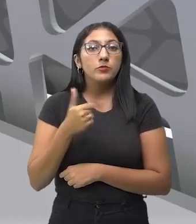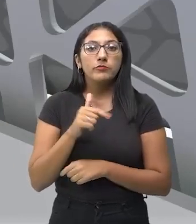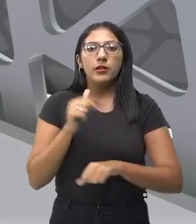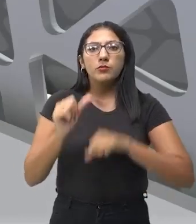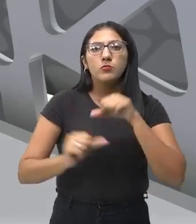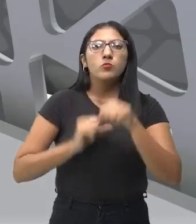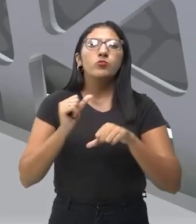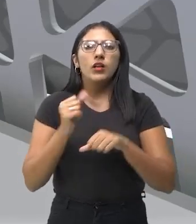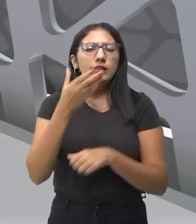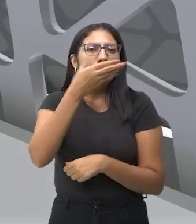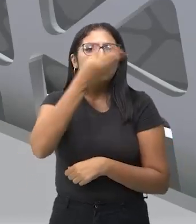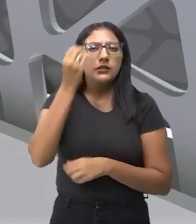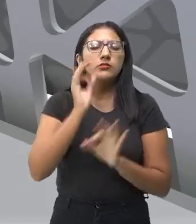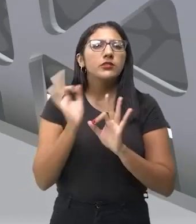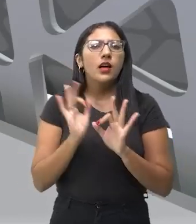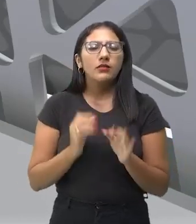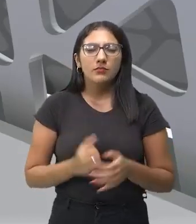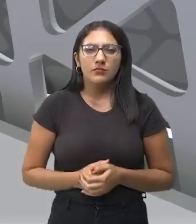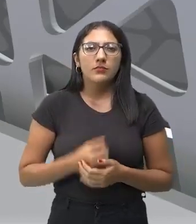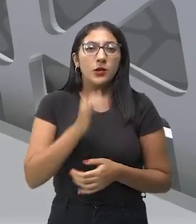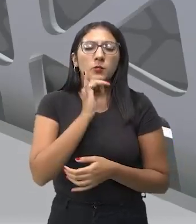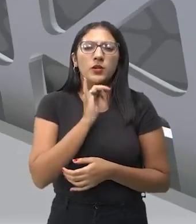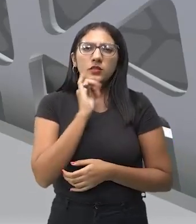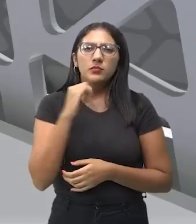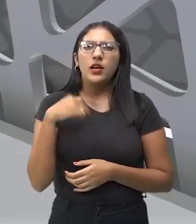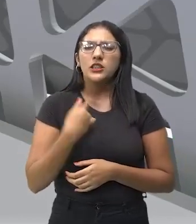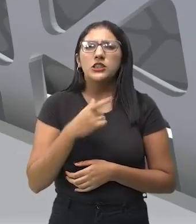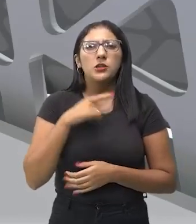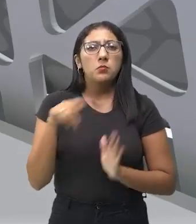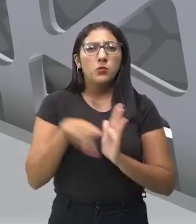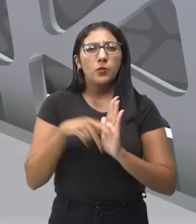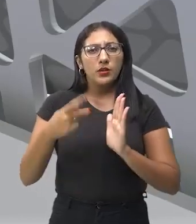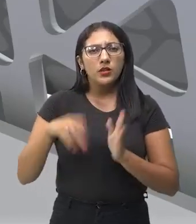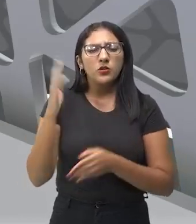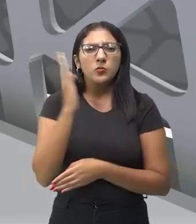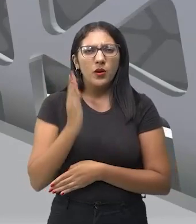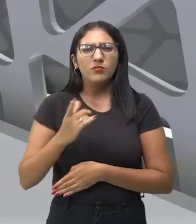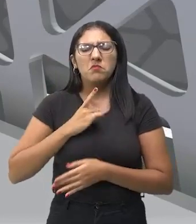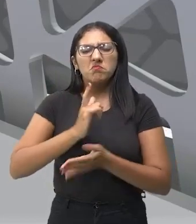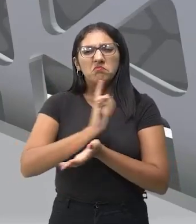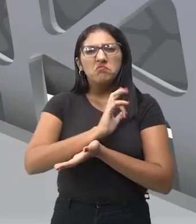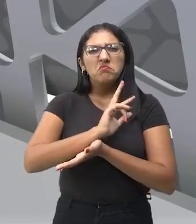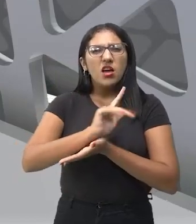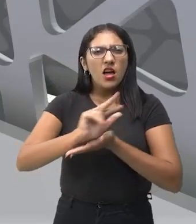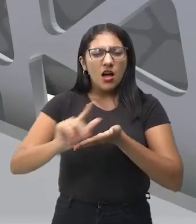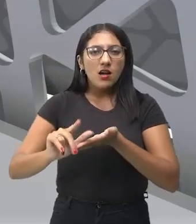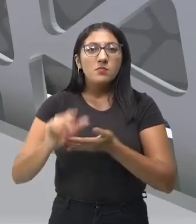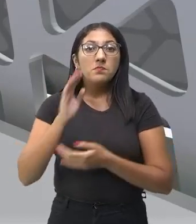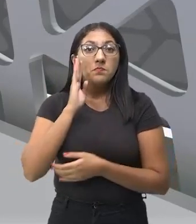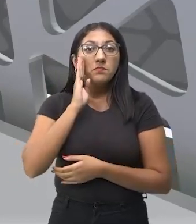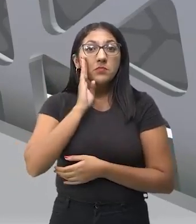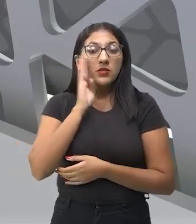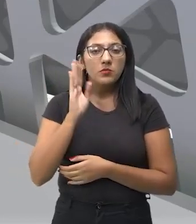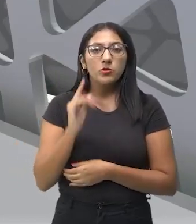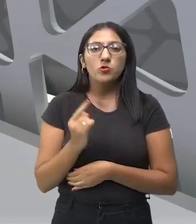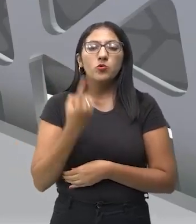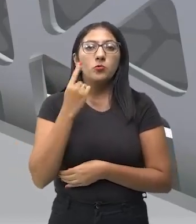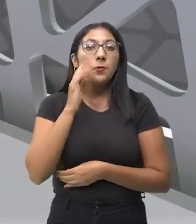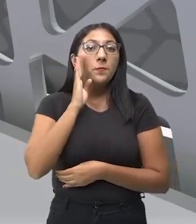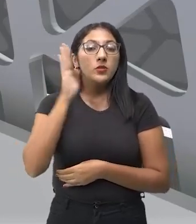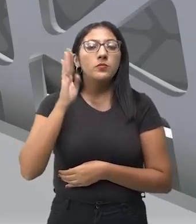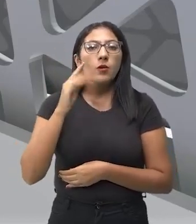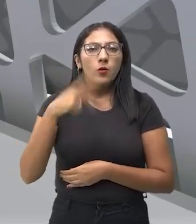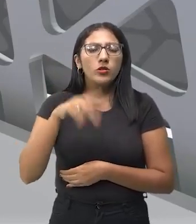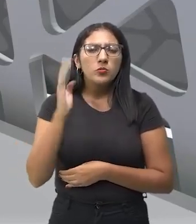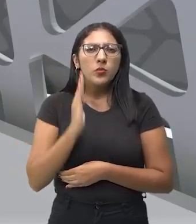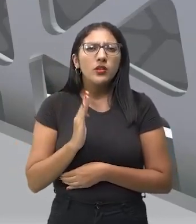ser esquecido. Nós temos um exemplo de música clássica no Brasil? Temos vários exemplos, principalmente uma música clássica aqui